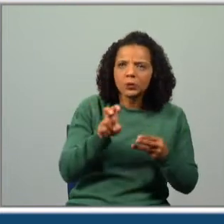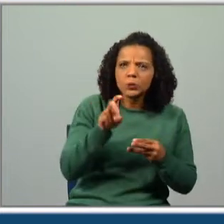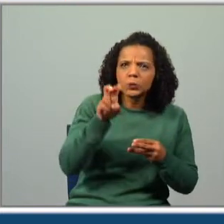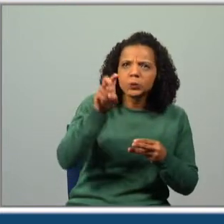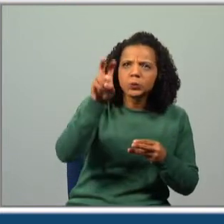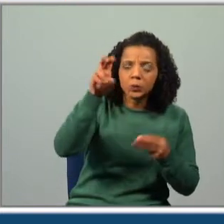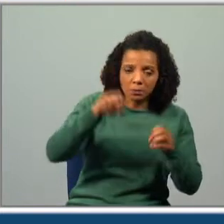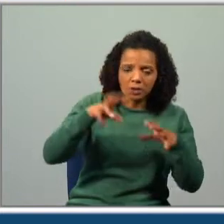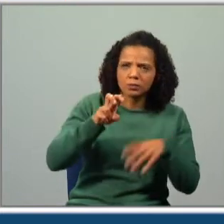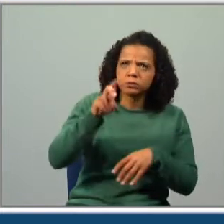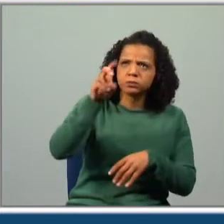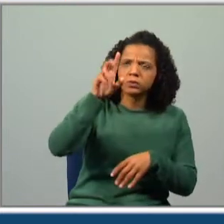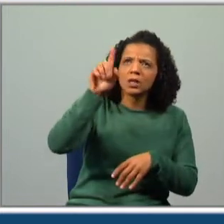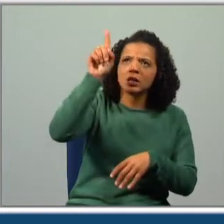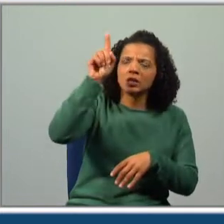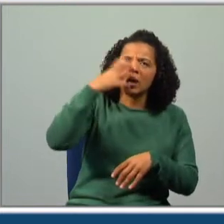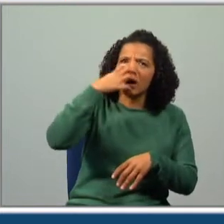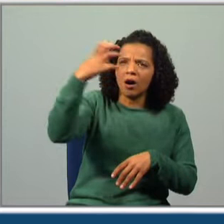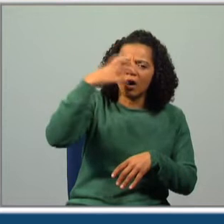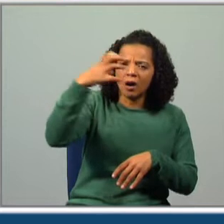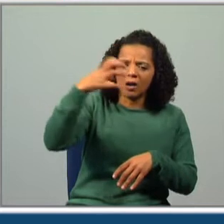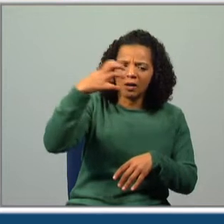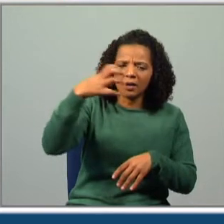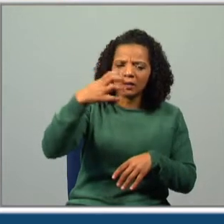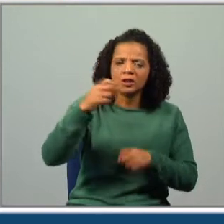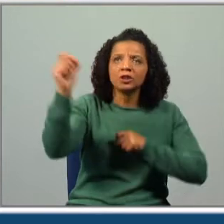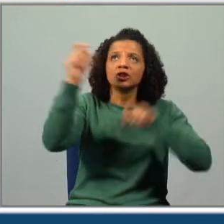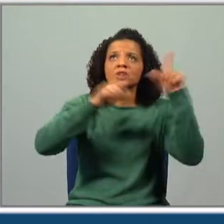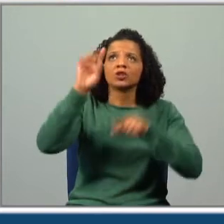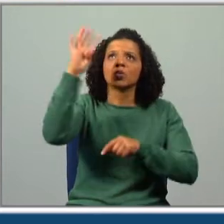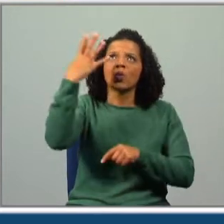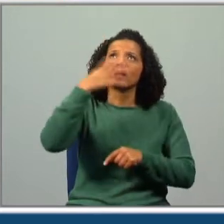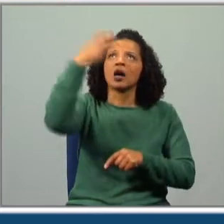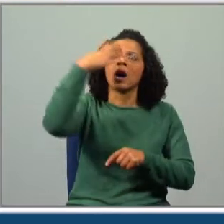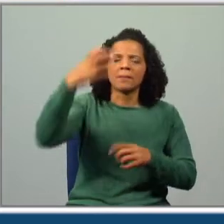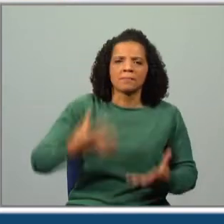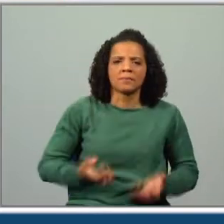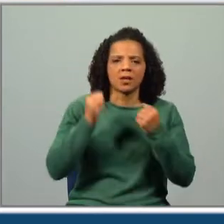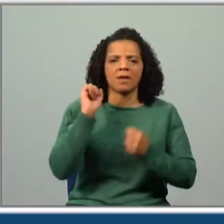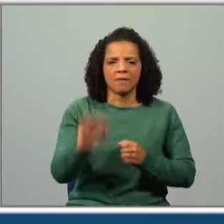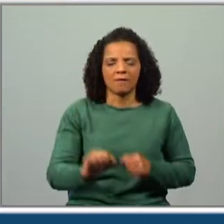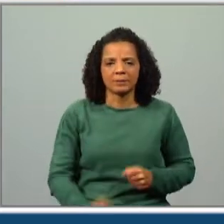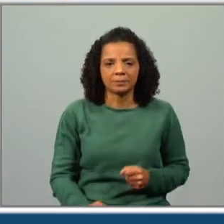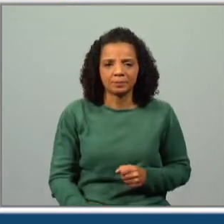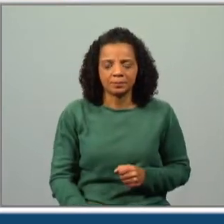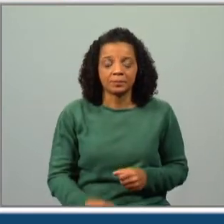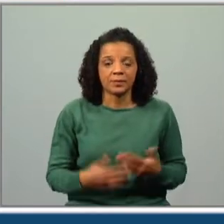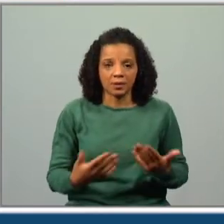e quando chegasse lá acima, gritar às quatro estrelas o seu desejo mais verdadeiro.